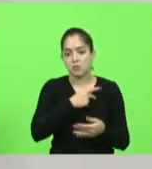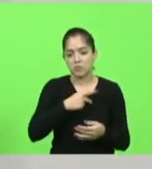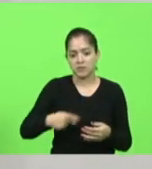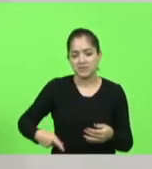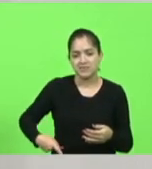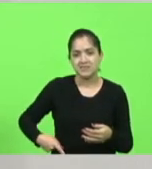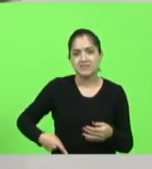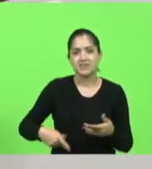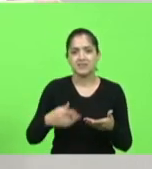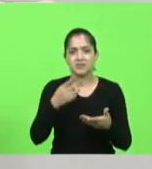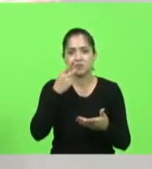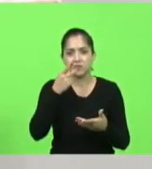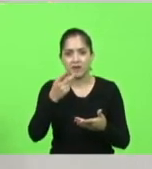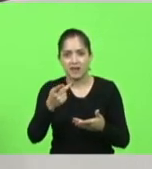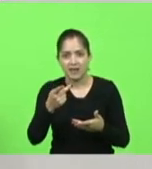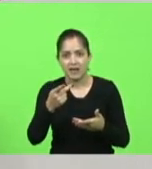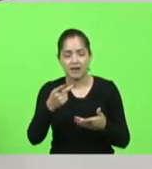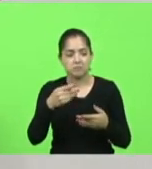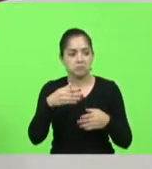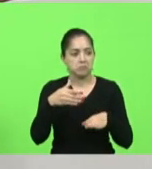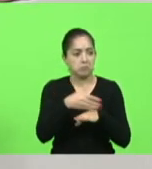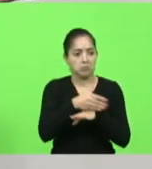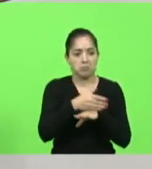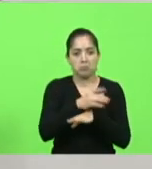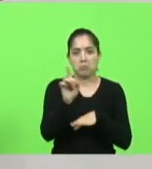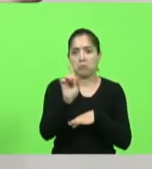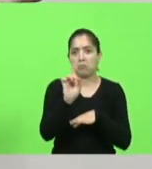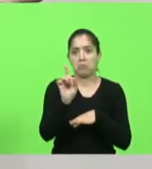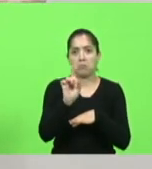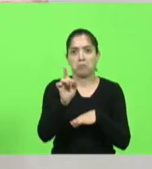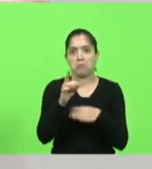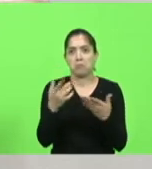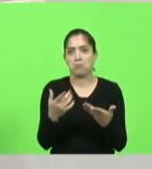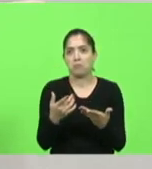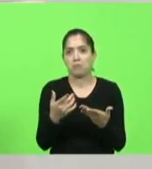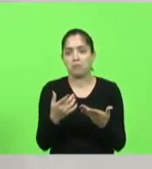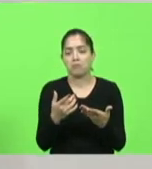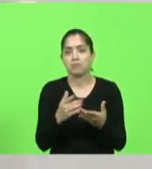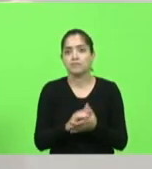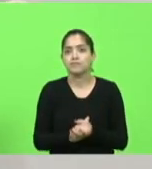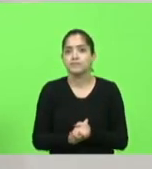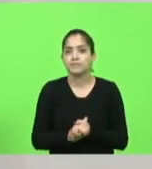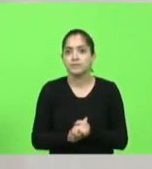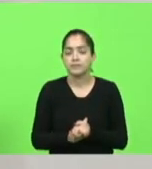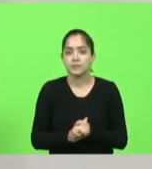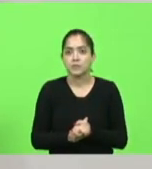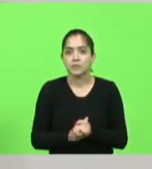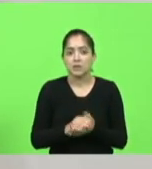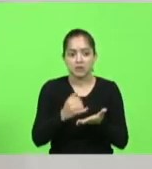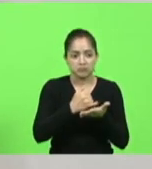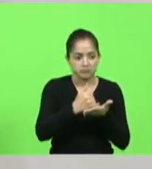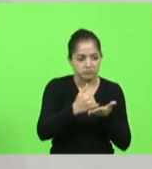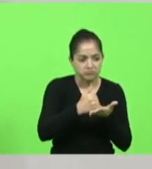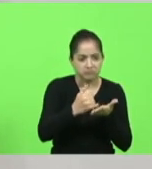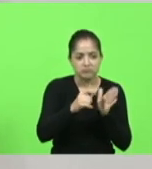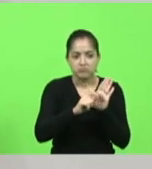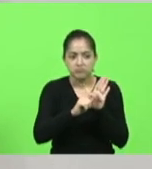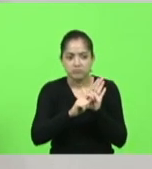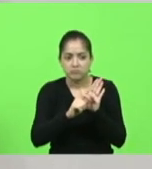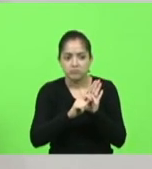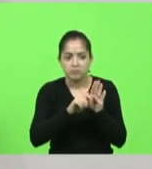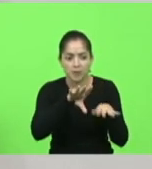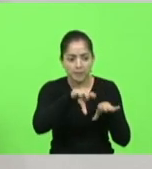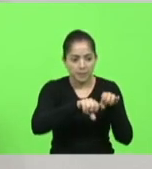que a polícia não vai participar de uma operação de combate ao narcotráfico. Foi a